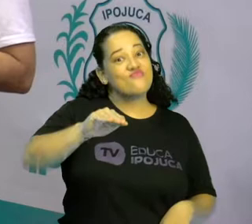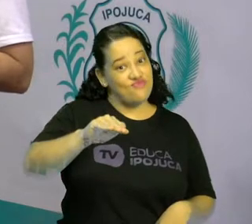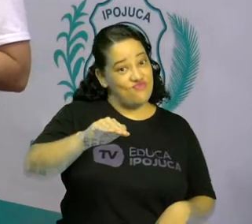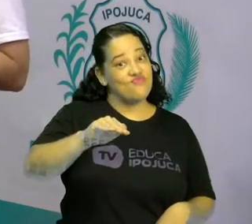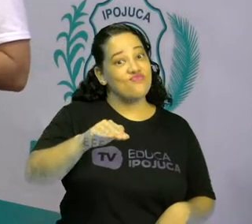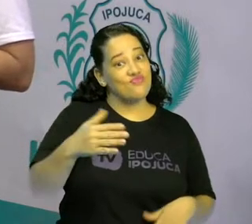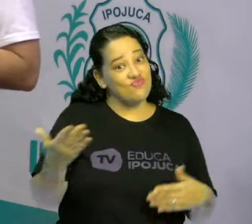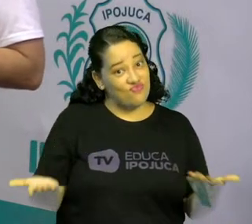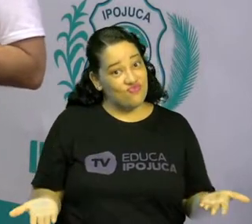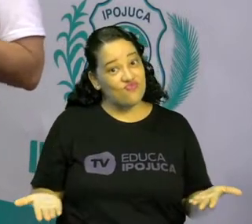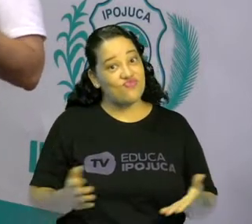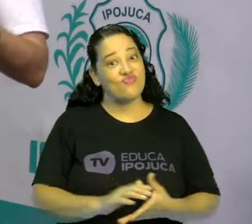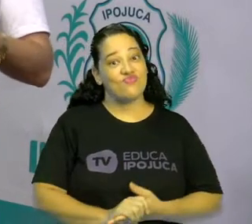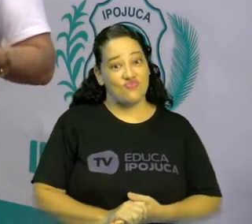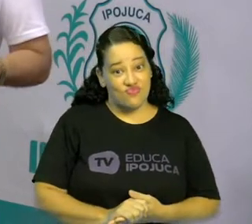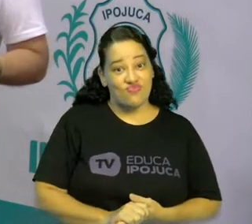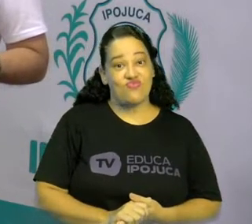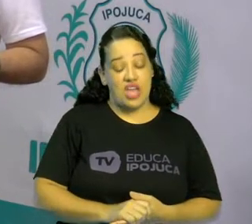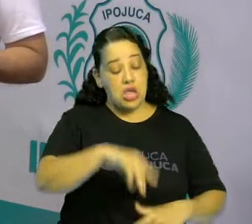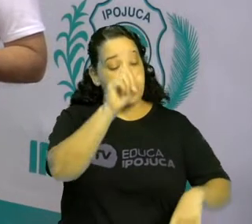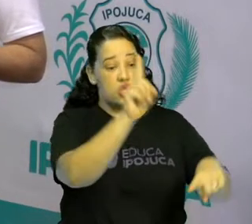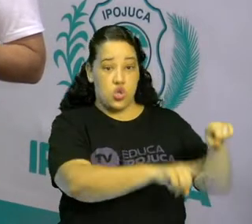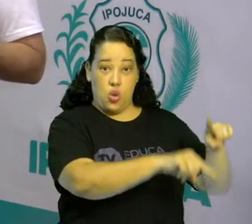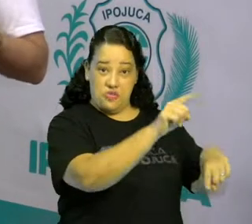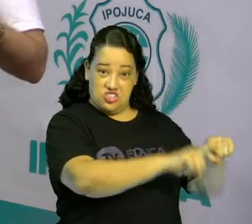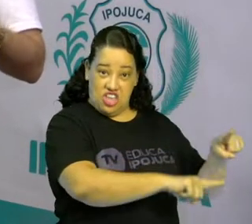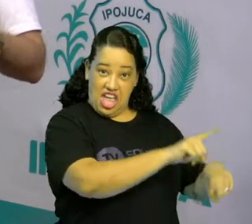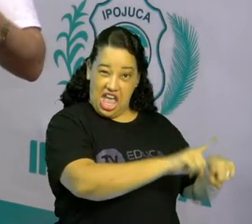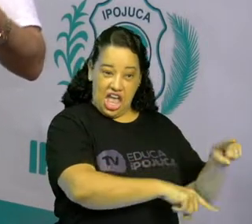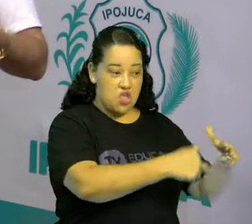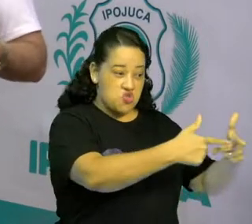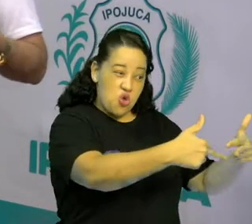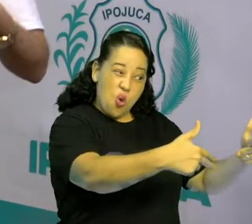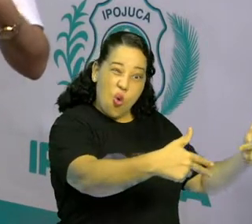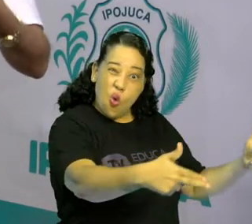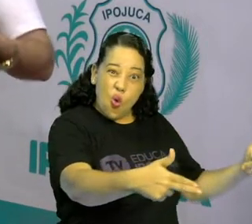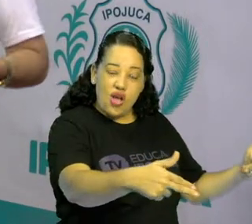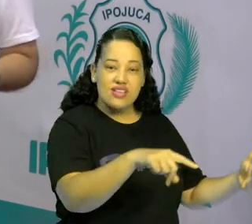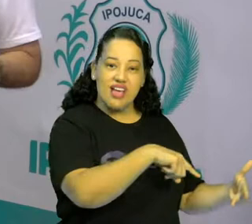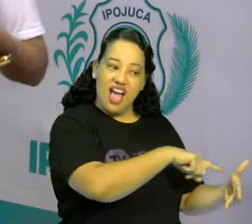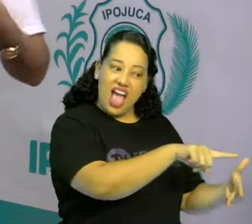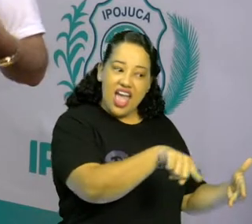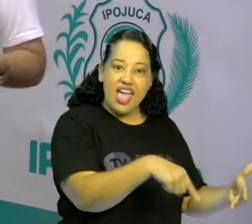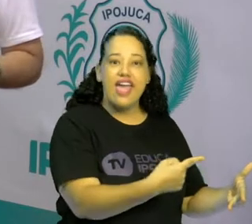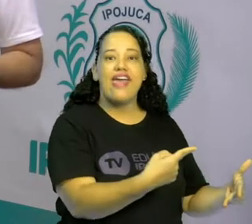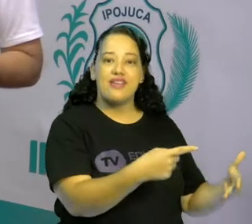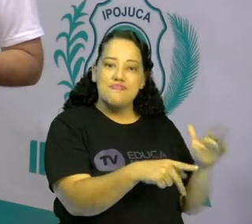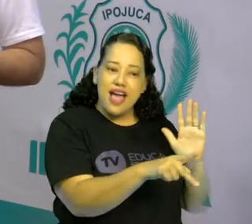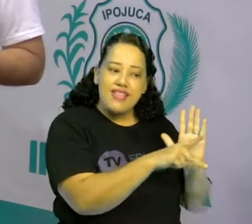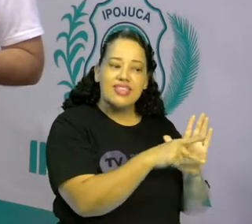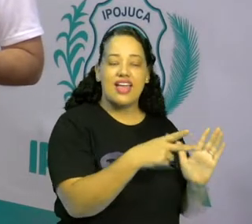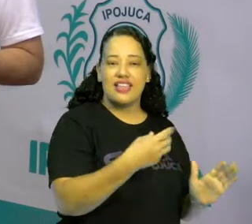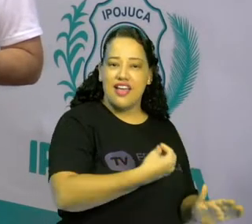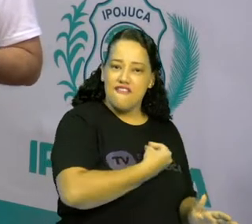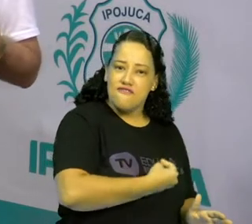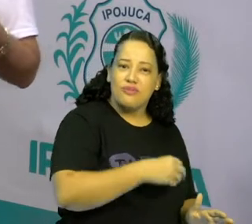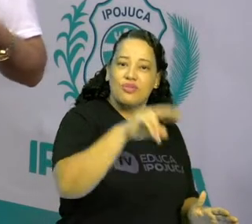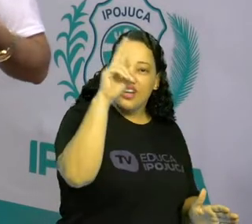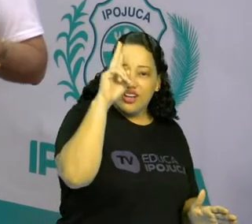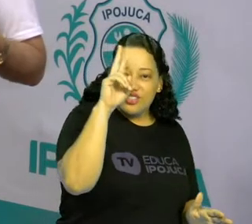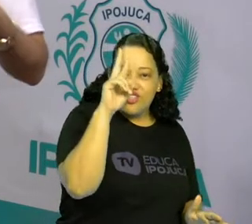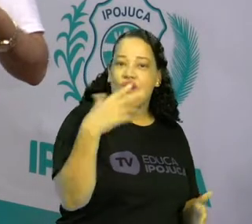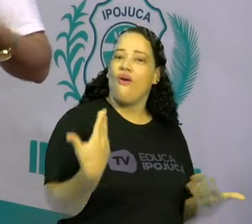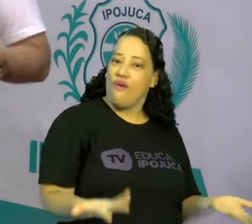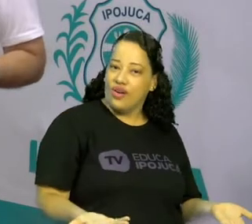esses objetos, eles contam parte da nossa história. Isso mesmo!